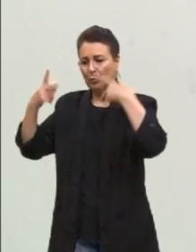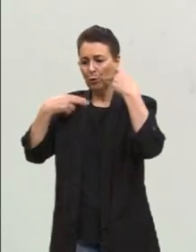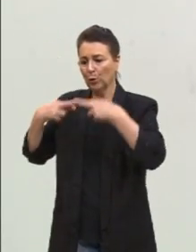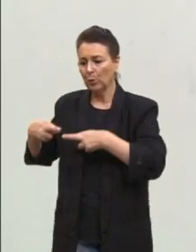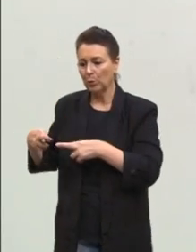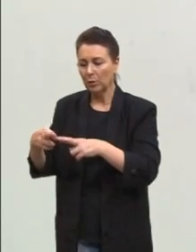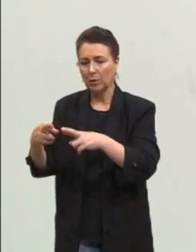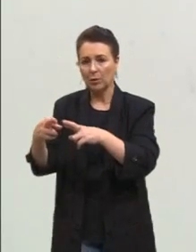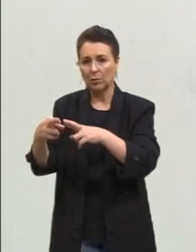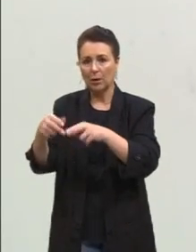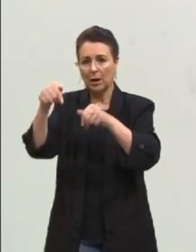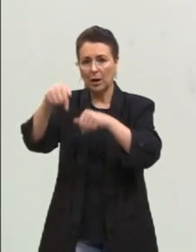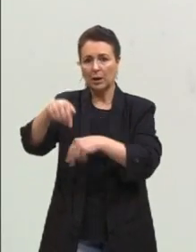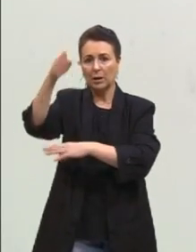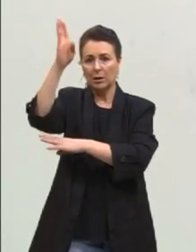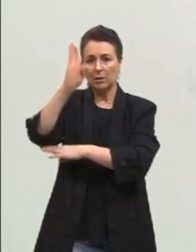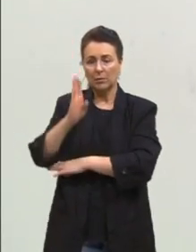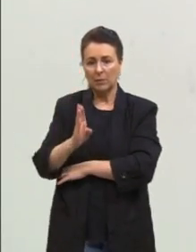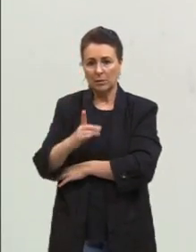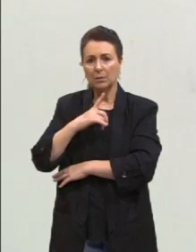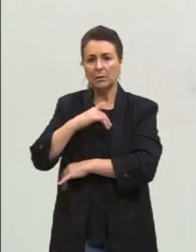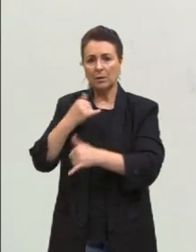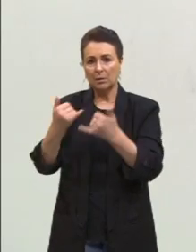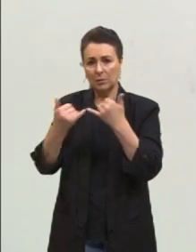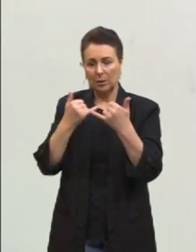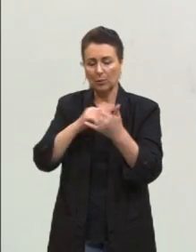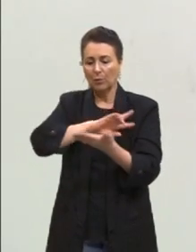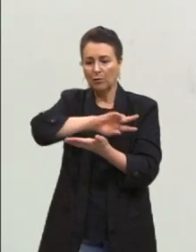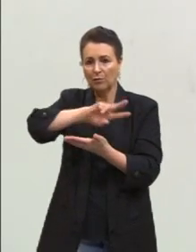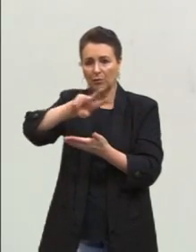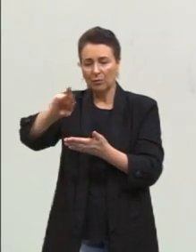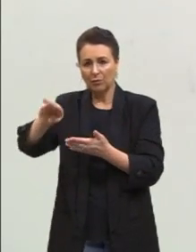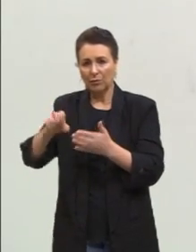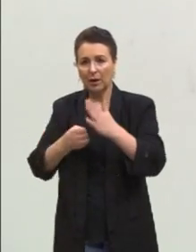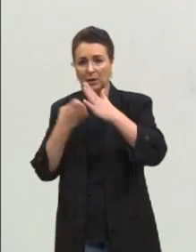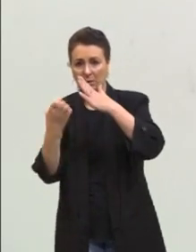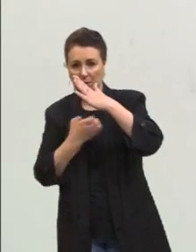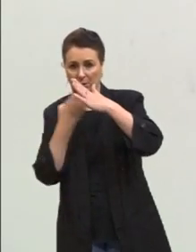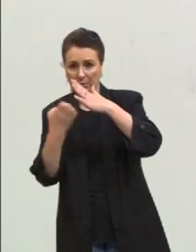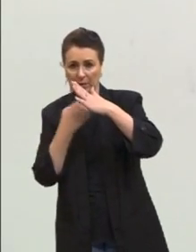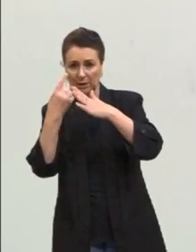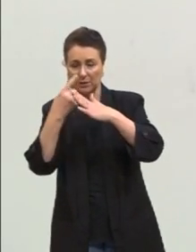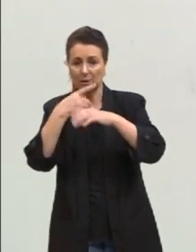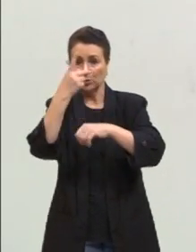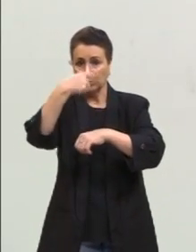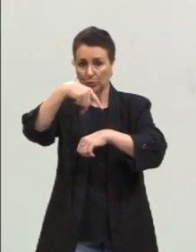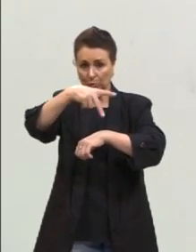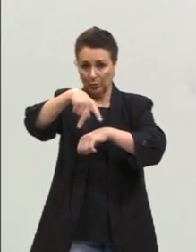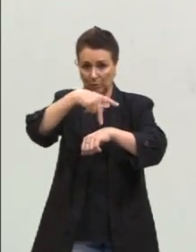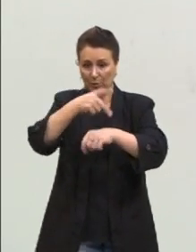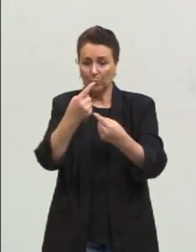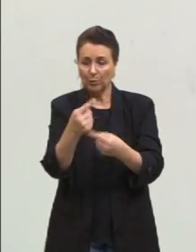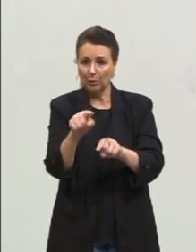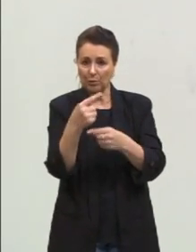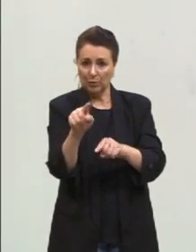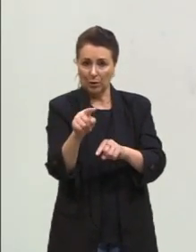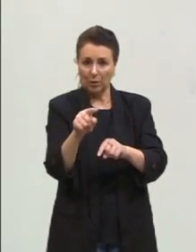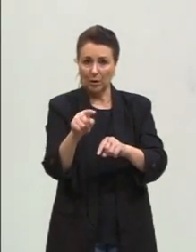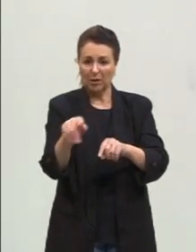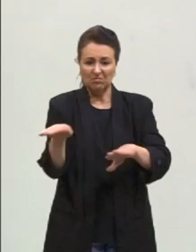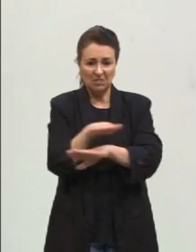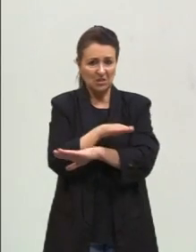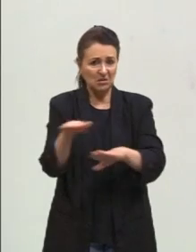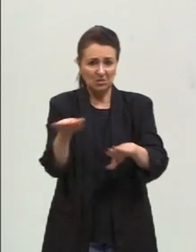pode ver aqui no Brasil, por exemplo, tem várias empresas estrangeiras que causam, às vezes, a destruição de alguns ecossistemas, né?